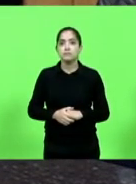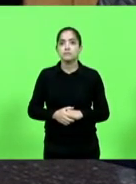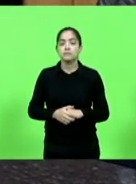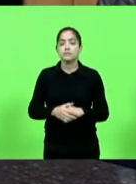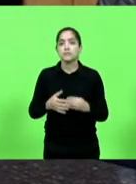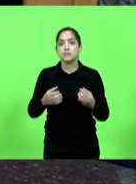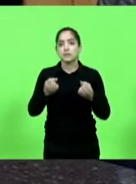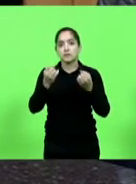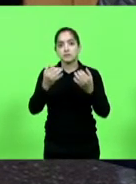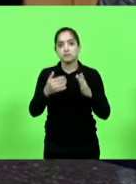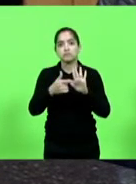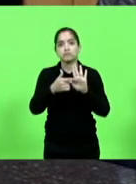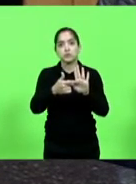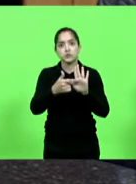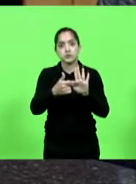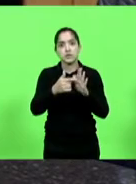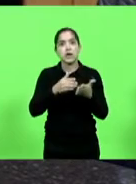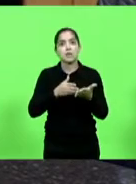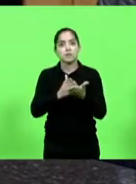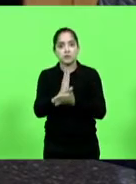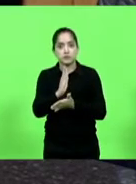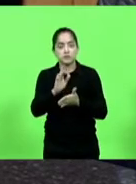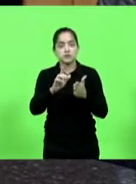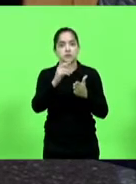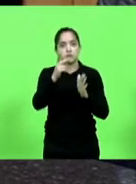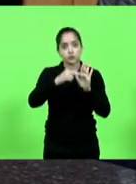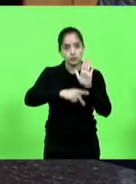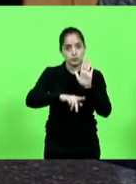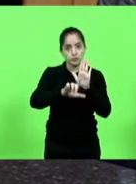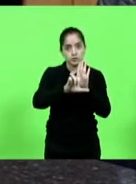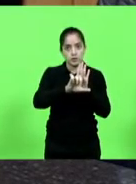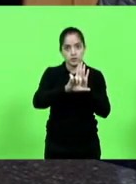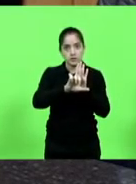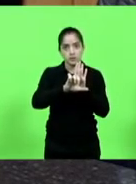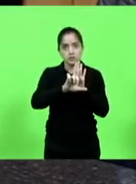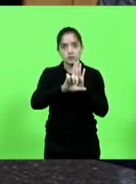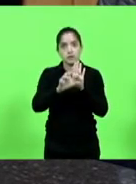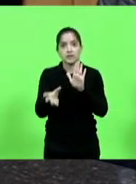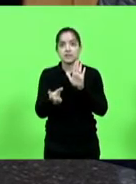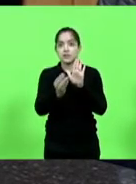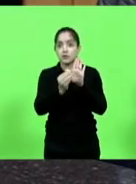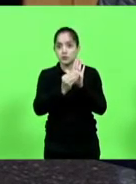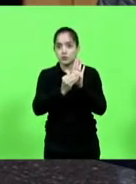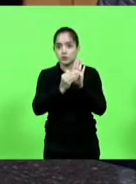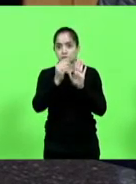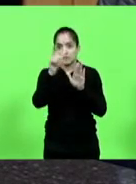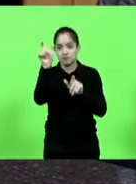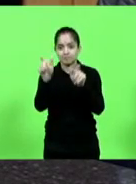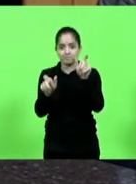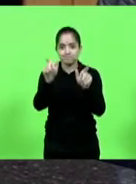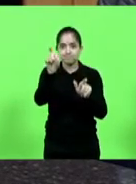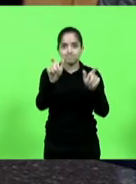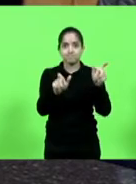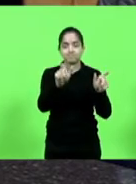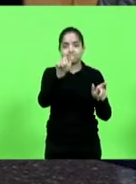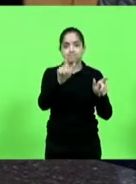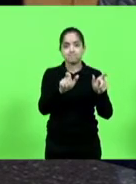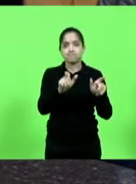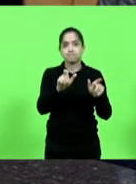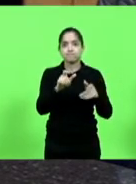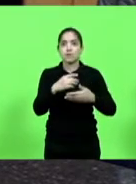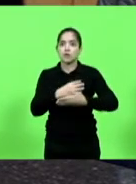a aprovação também do projeto de lei que inclui as lactantes nos grupos